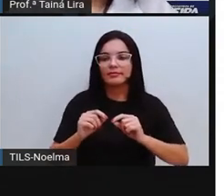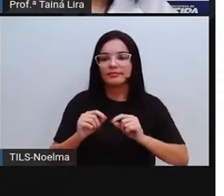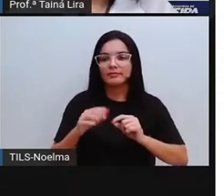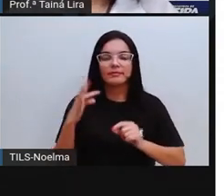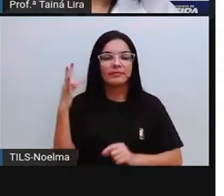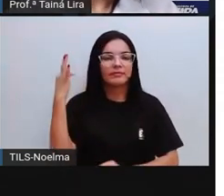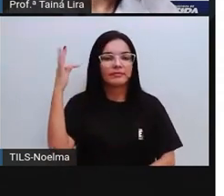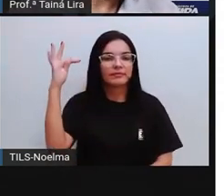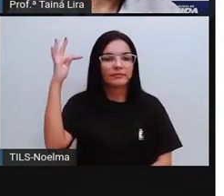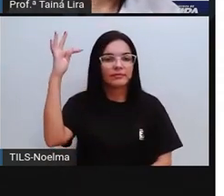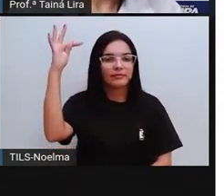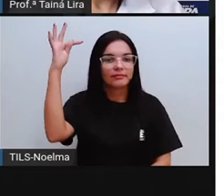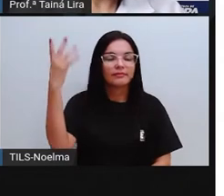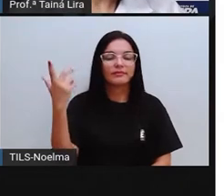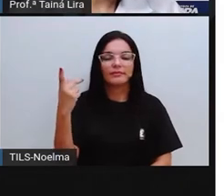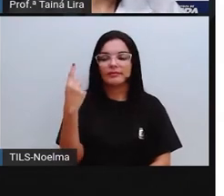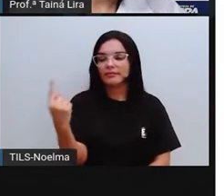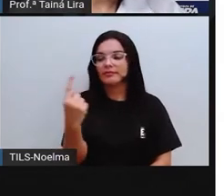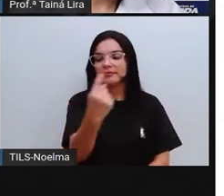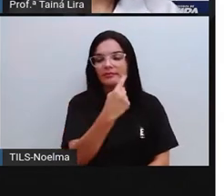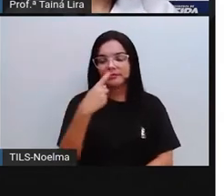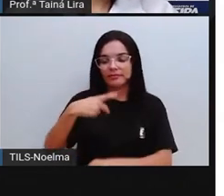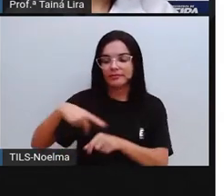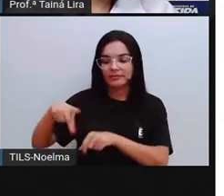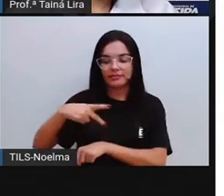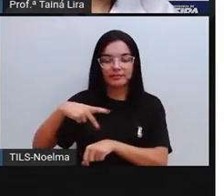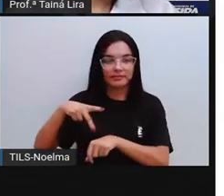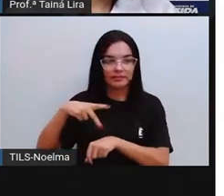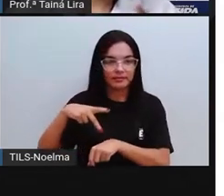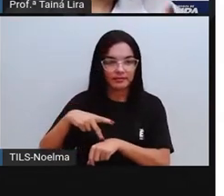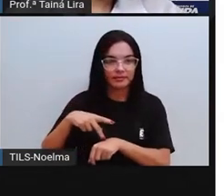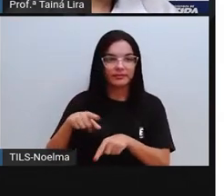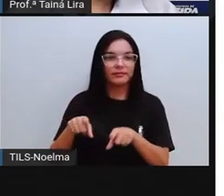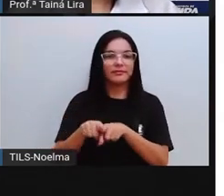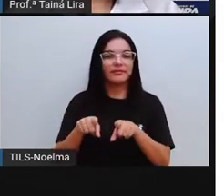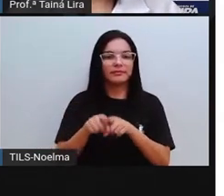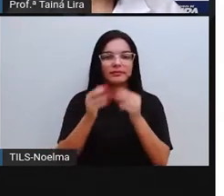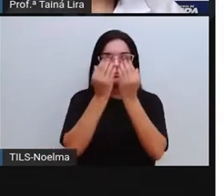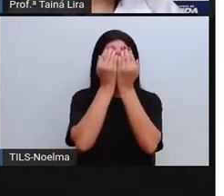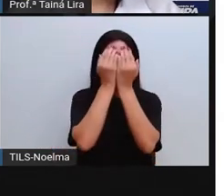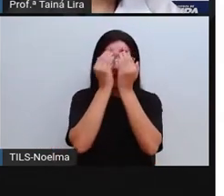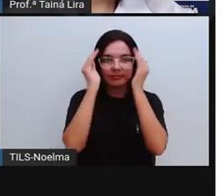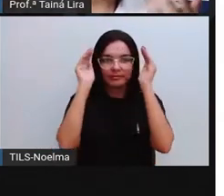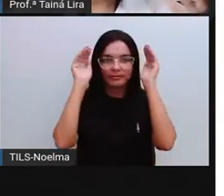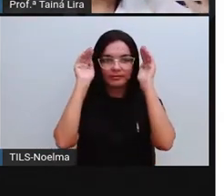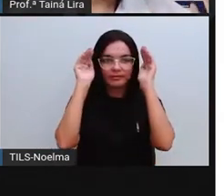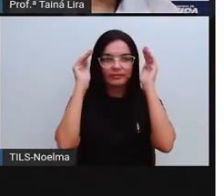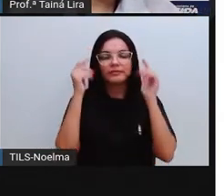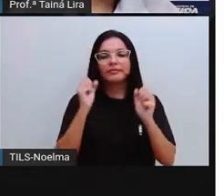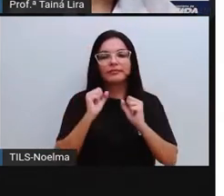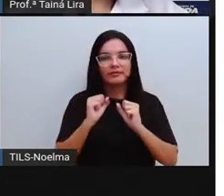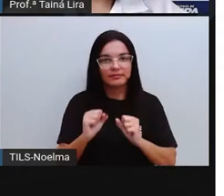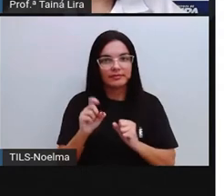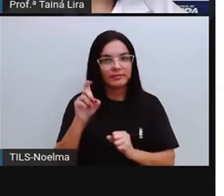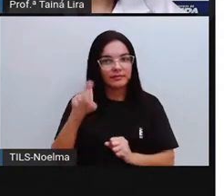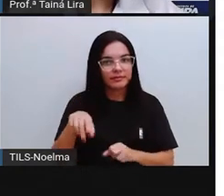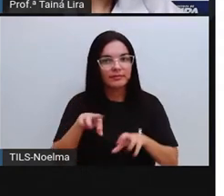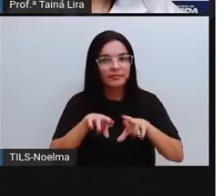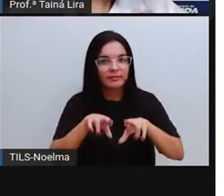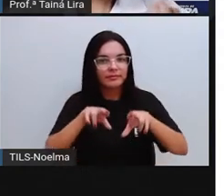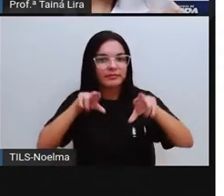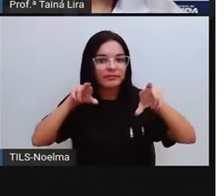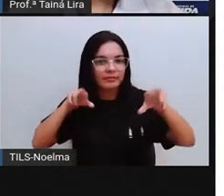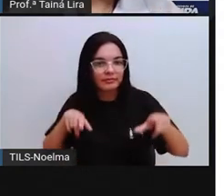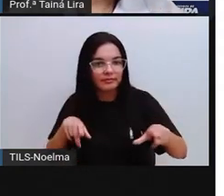De cada país. As máscaras, elas... As máscaras africanas, elas podem ser diferentes também, de acordo, né?